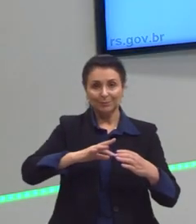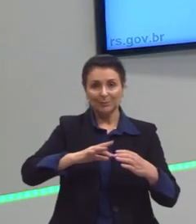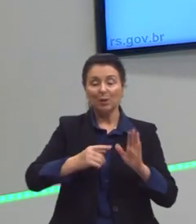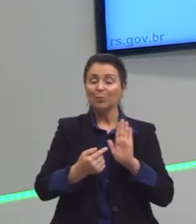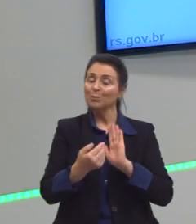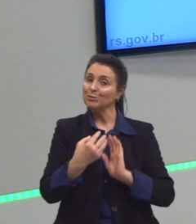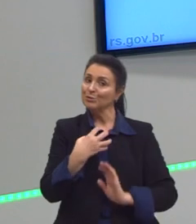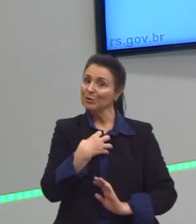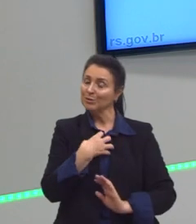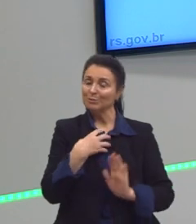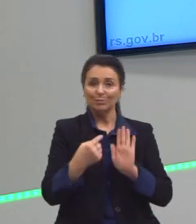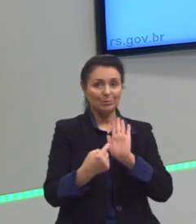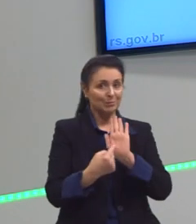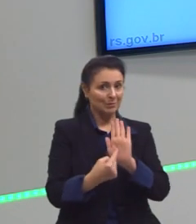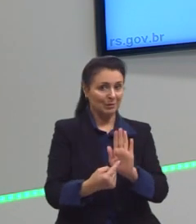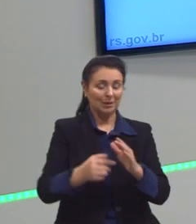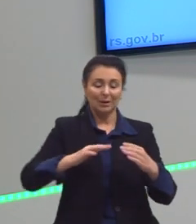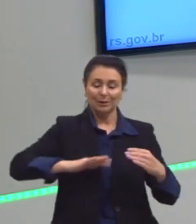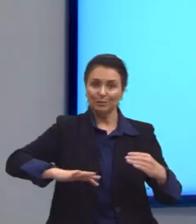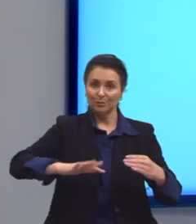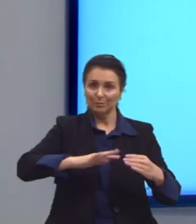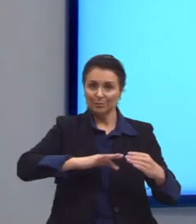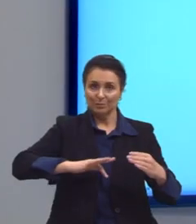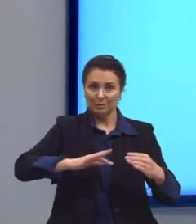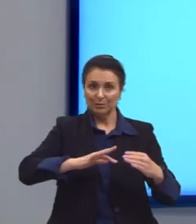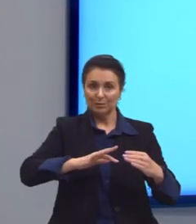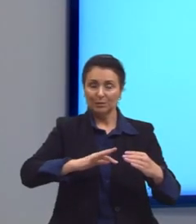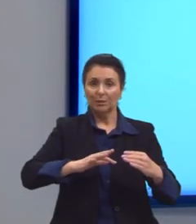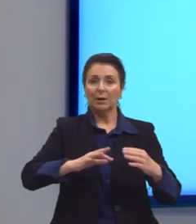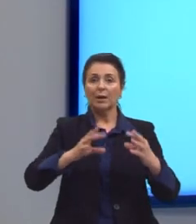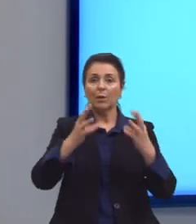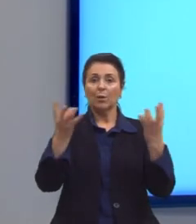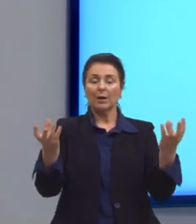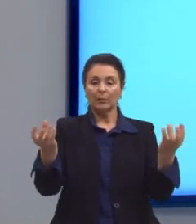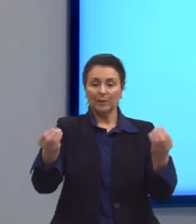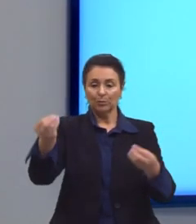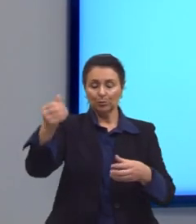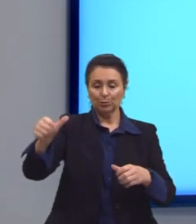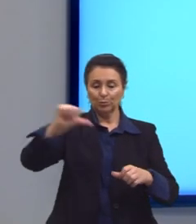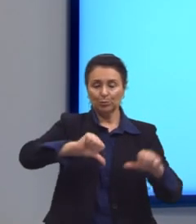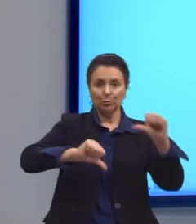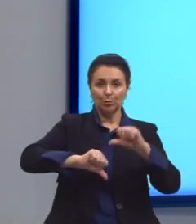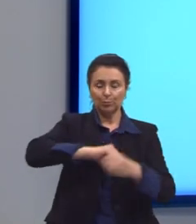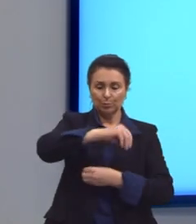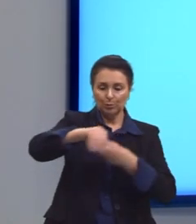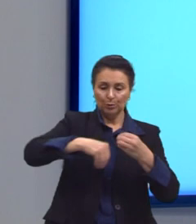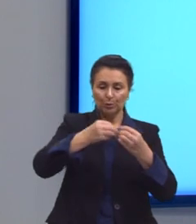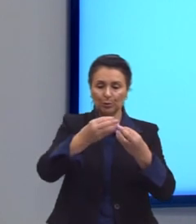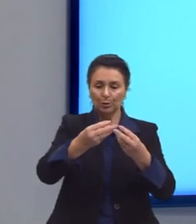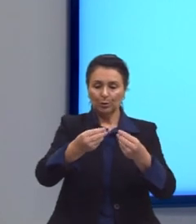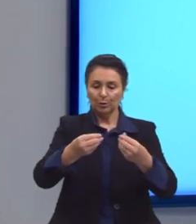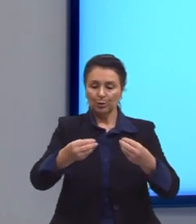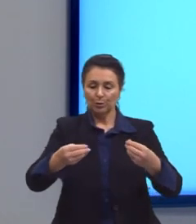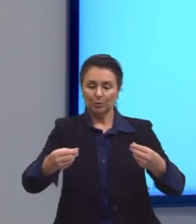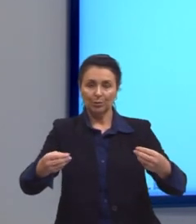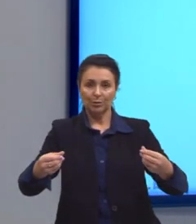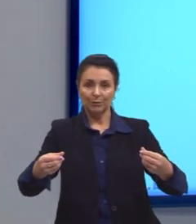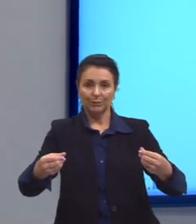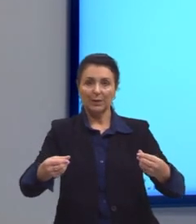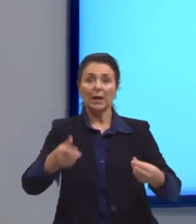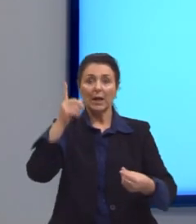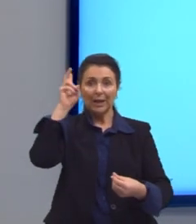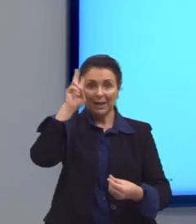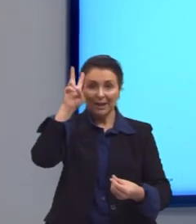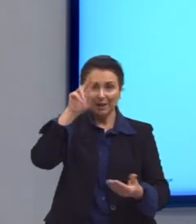das soluções. E diluir? Eu falei da questão da limpeza lá no início, quando a gente